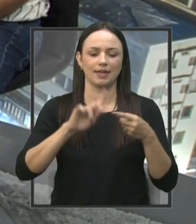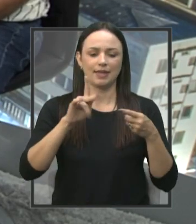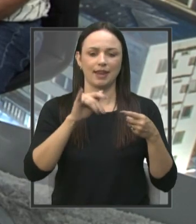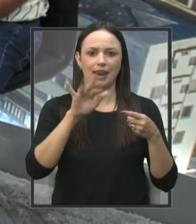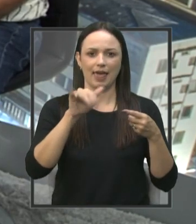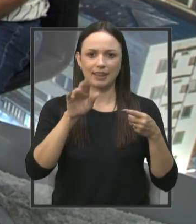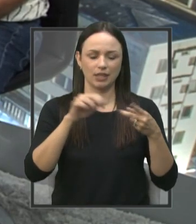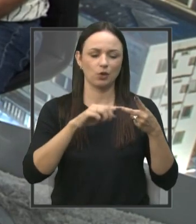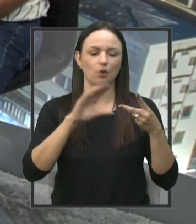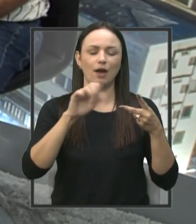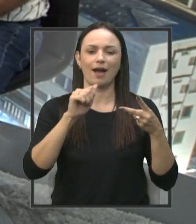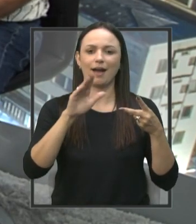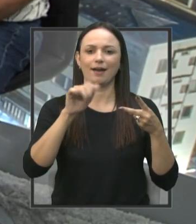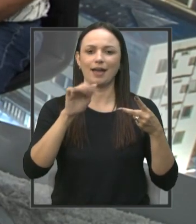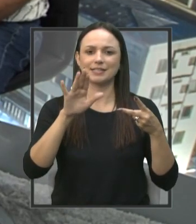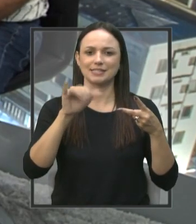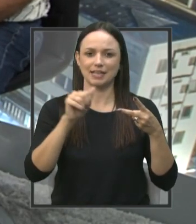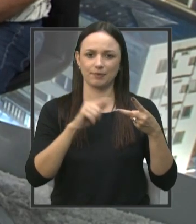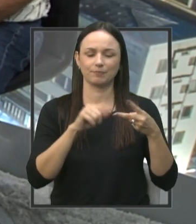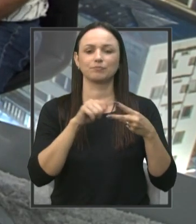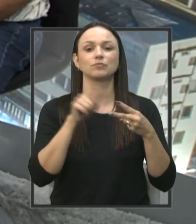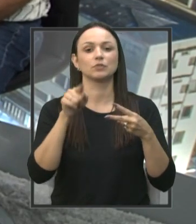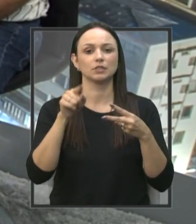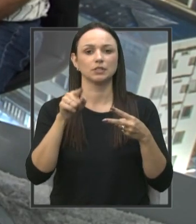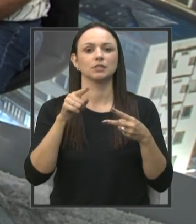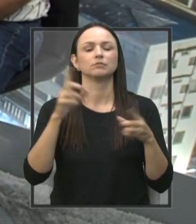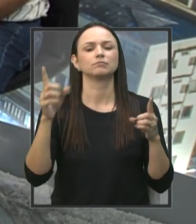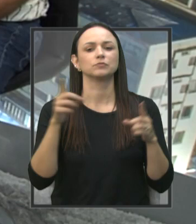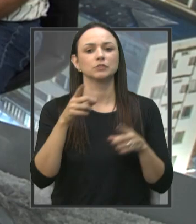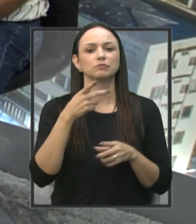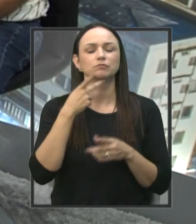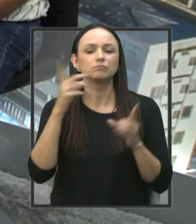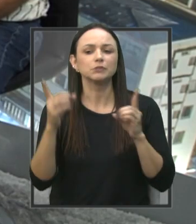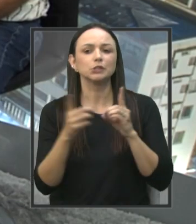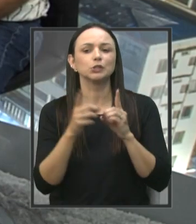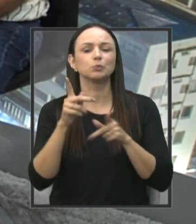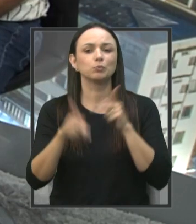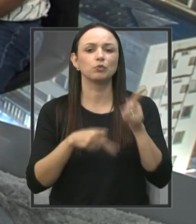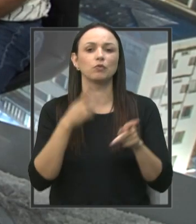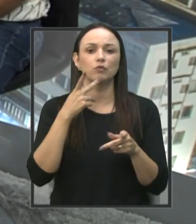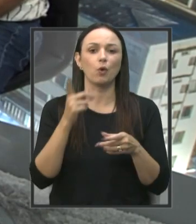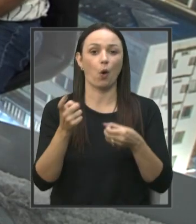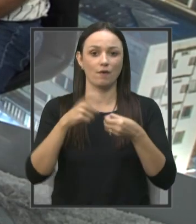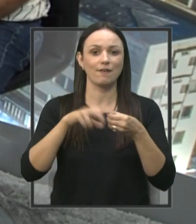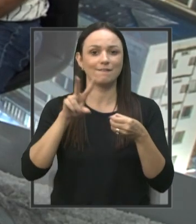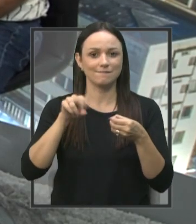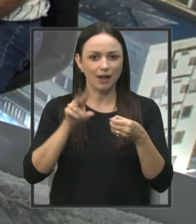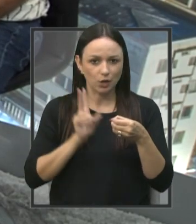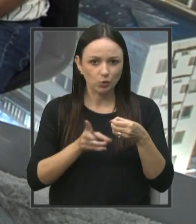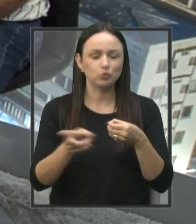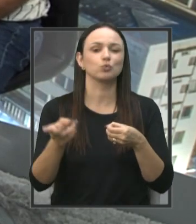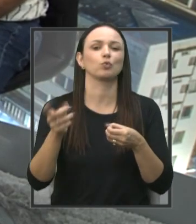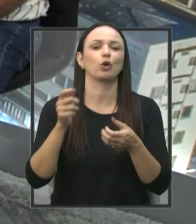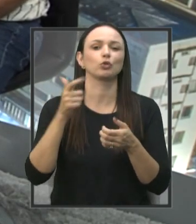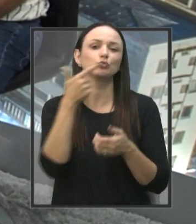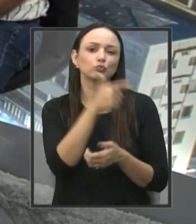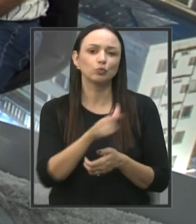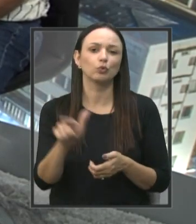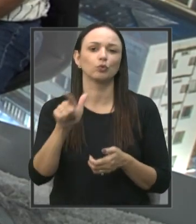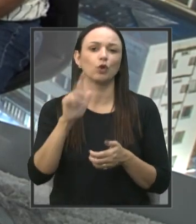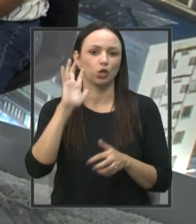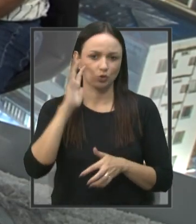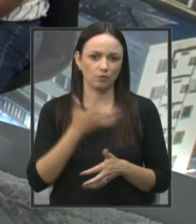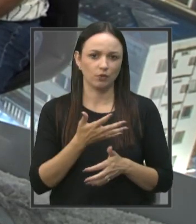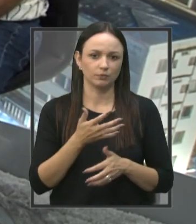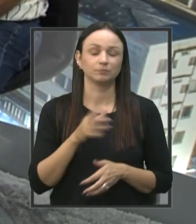e das Acácias. E o senhor inclusive atendeu a população ali, disse que o convênio seria renovado e de fato isso foi resolvido, né, Vera?